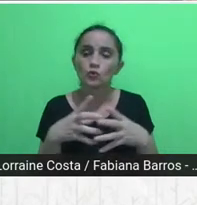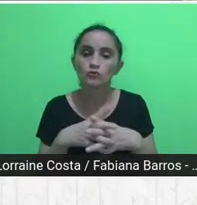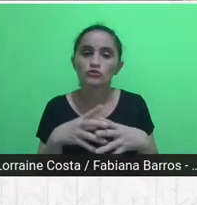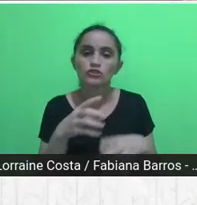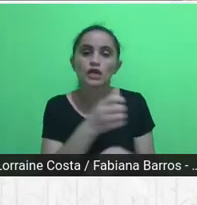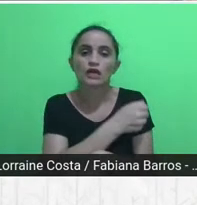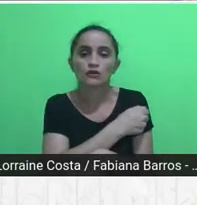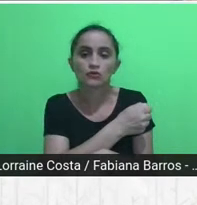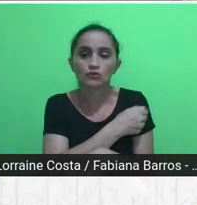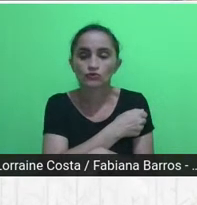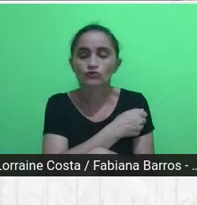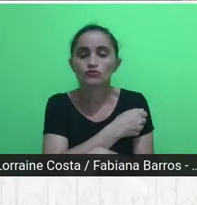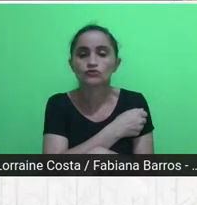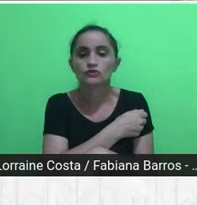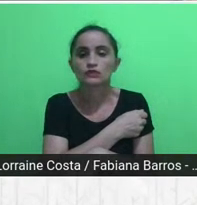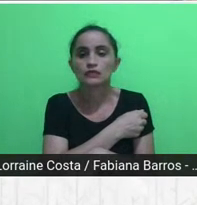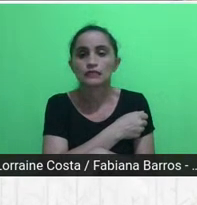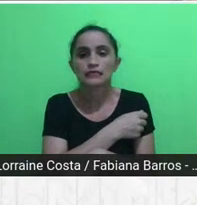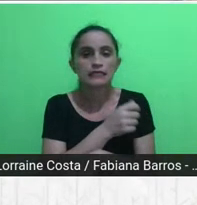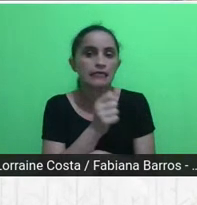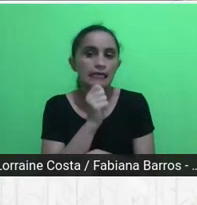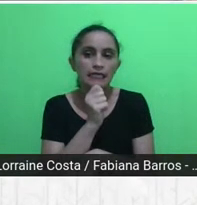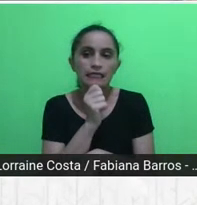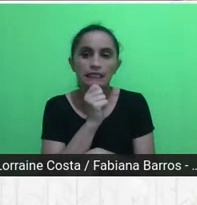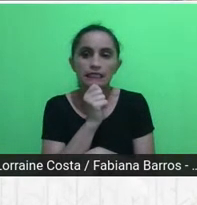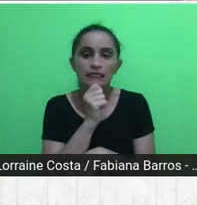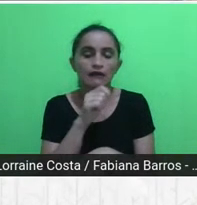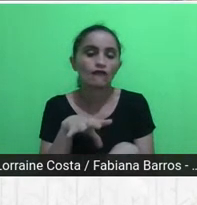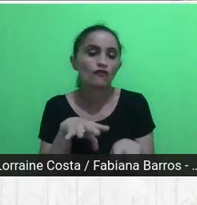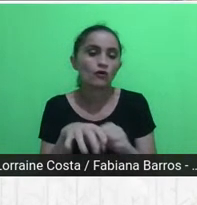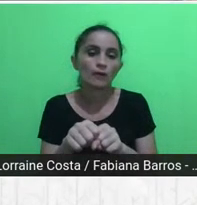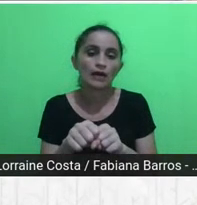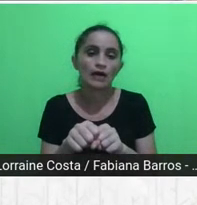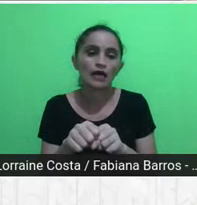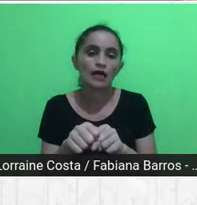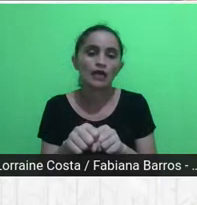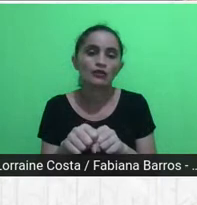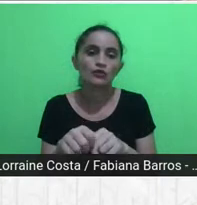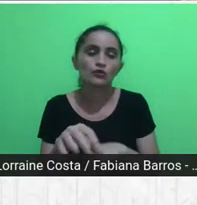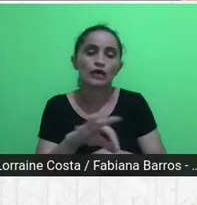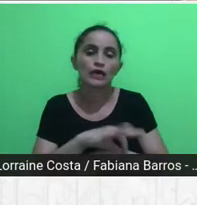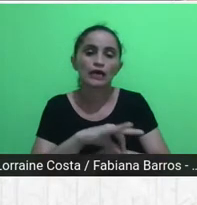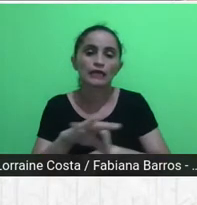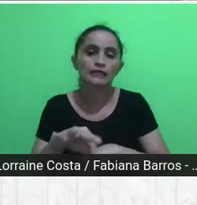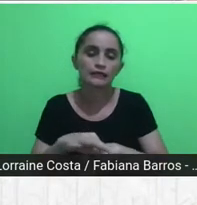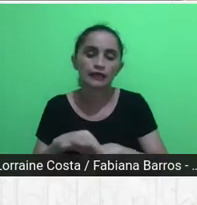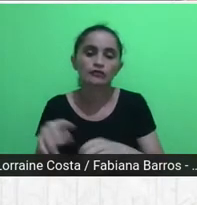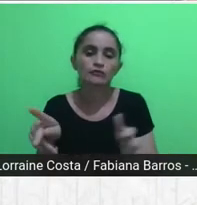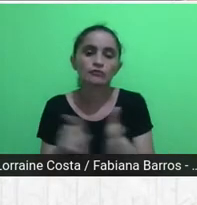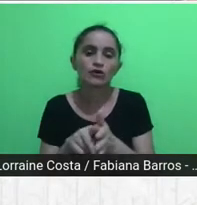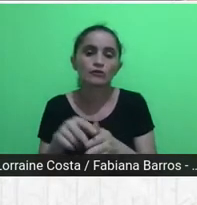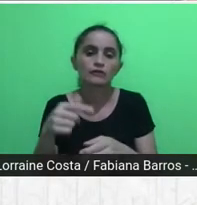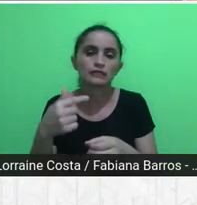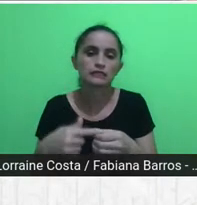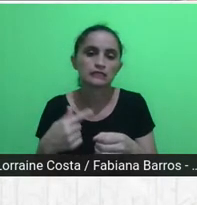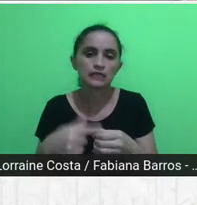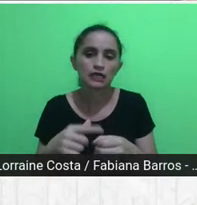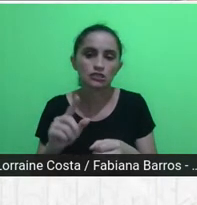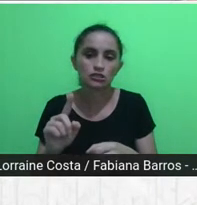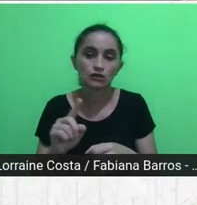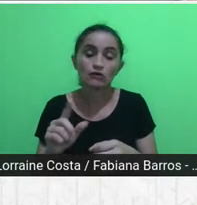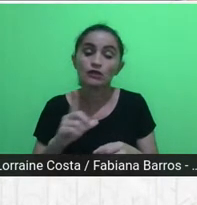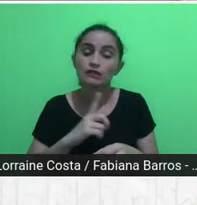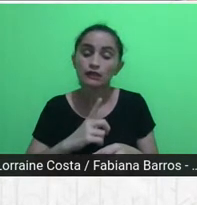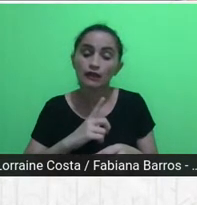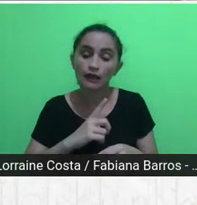não são todos arquitetos urbanistas, a maioria é arquiteto urbanista, temos engenheiros e também temos um sociólogo.